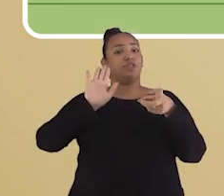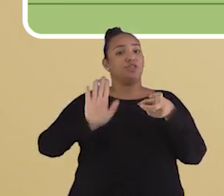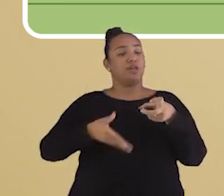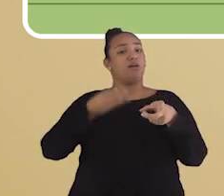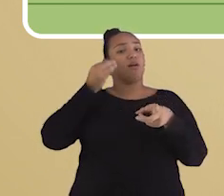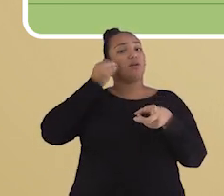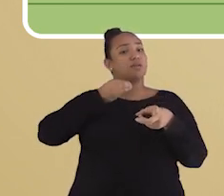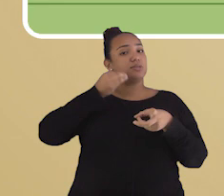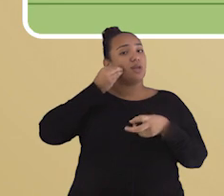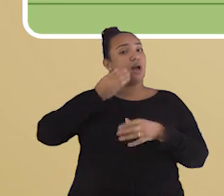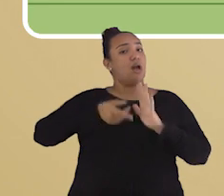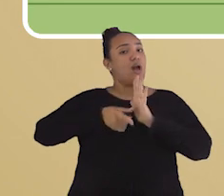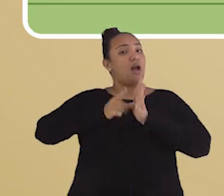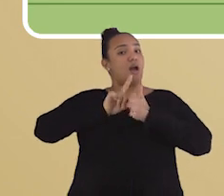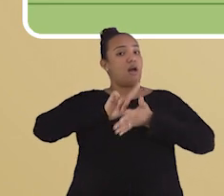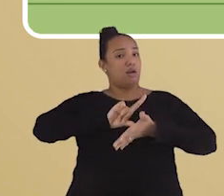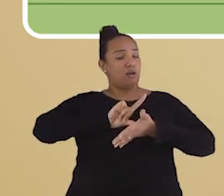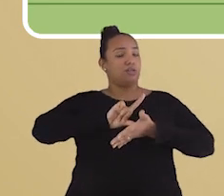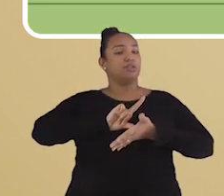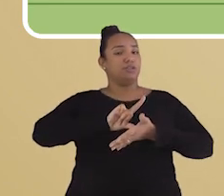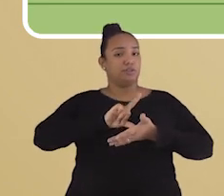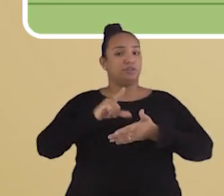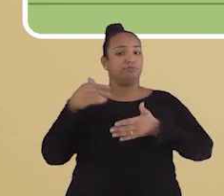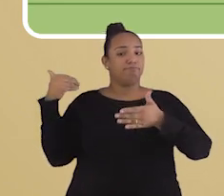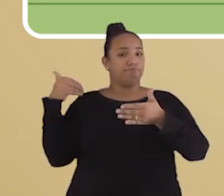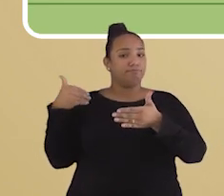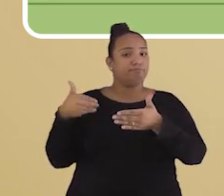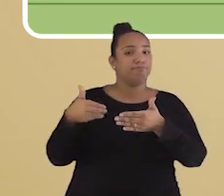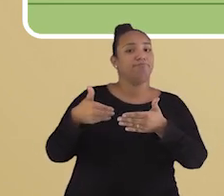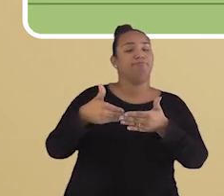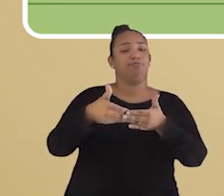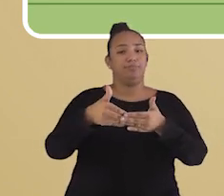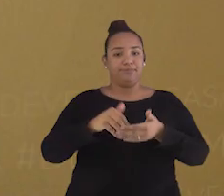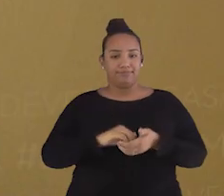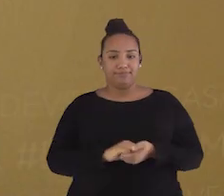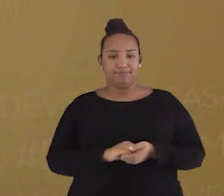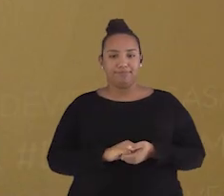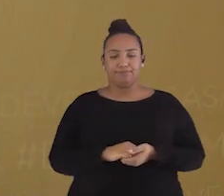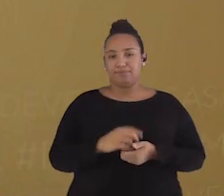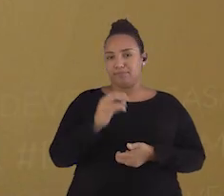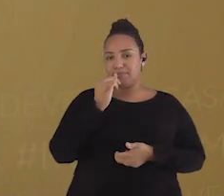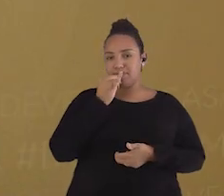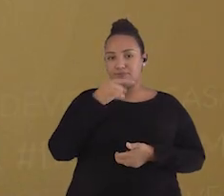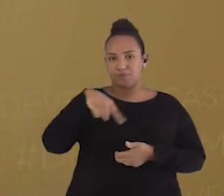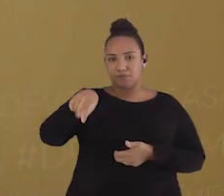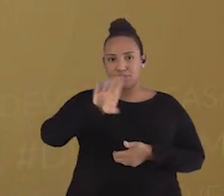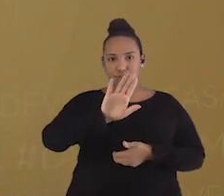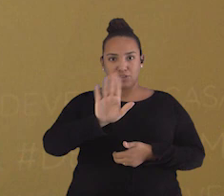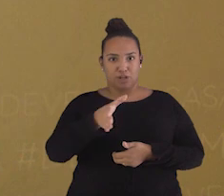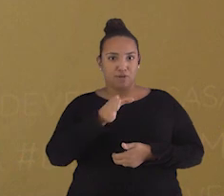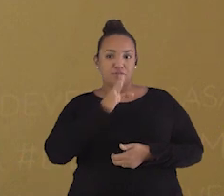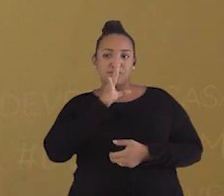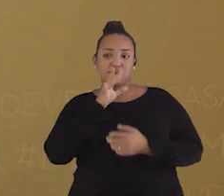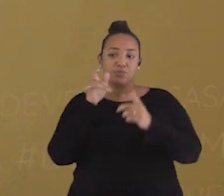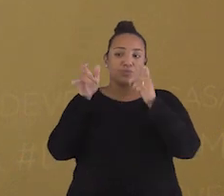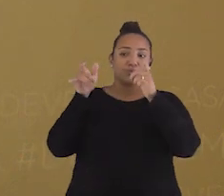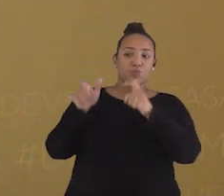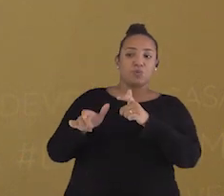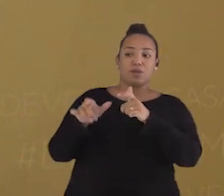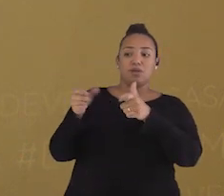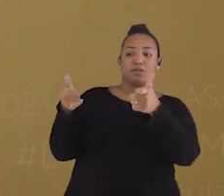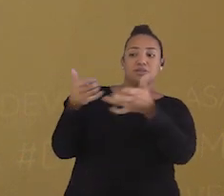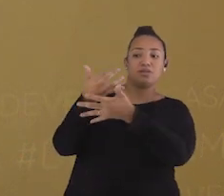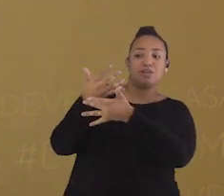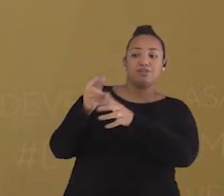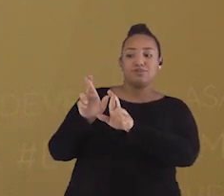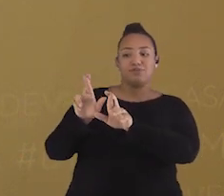construídas e vivenciadas por nós ao longo da nossa vida. Quem nunca foi conhecer um lugar diferente em outra